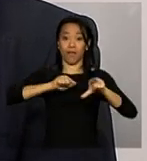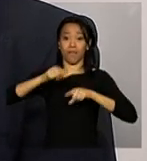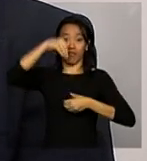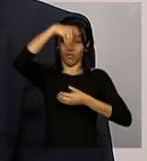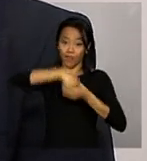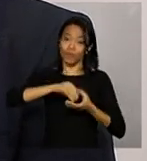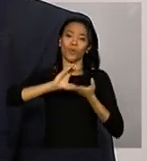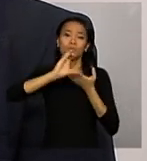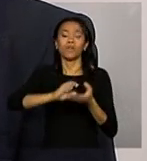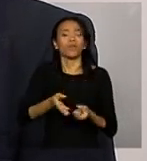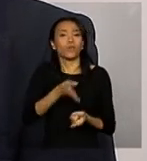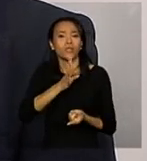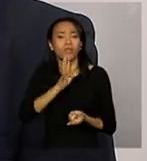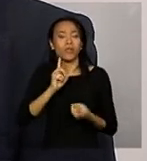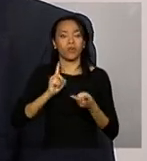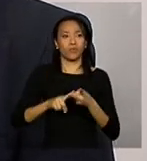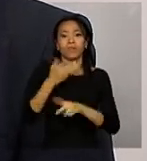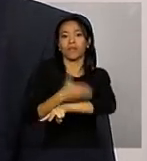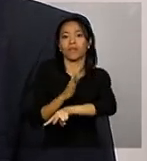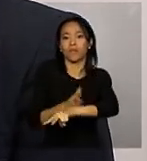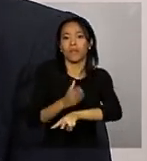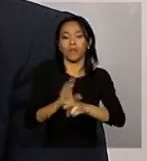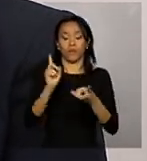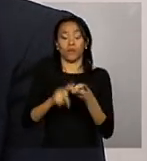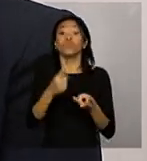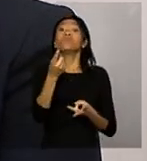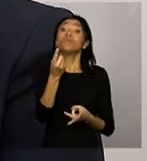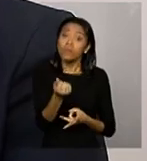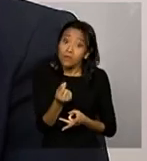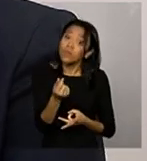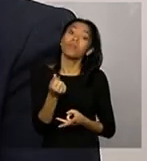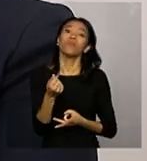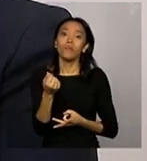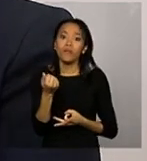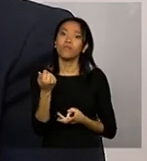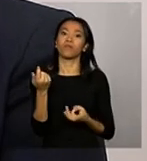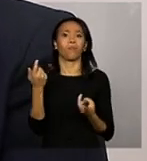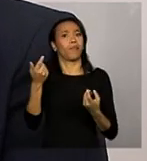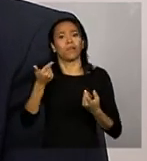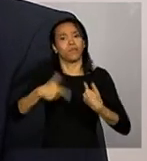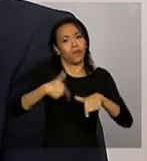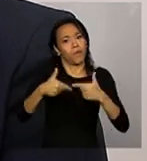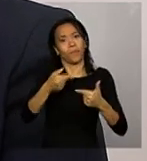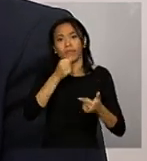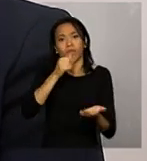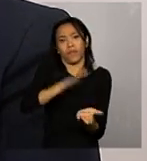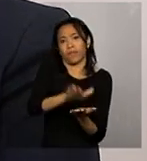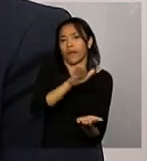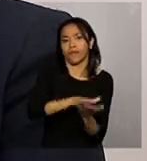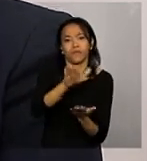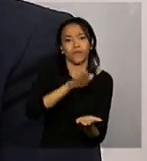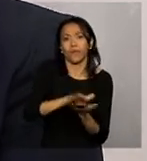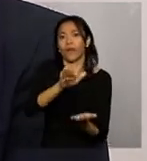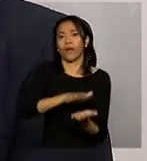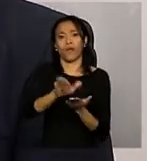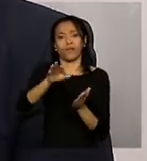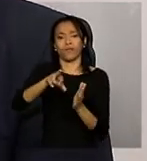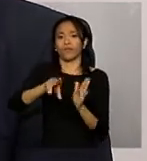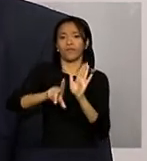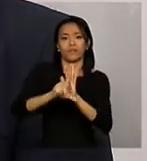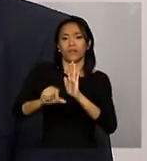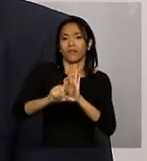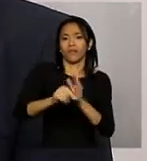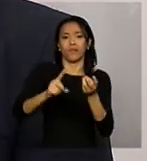capacitação ter recursos mínimos seja para o próprio trabalho impressão das resoluções as atas dos